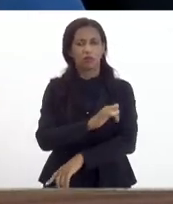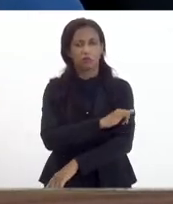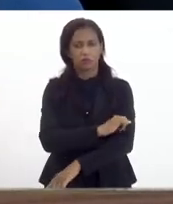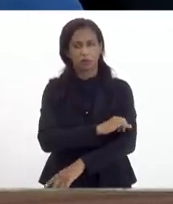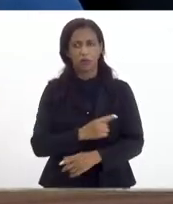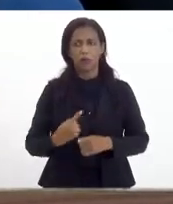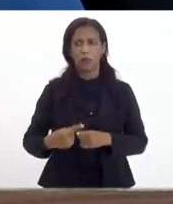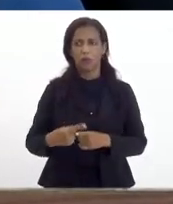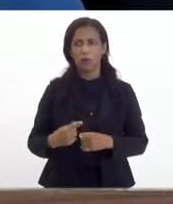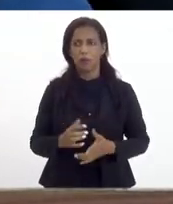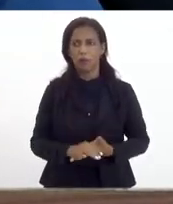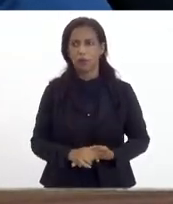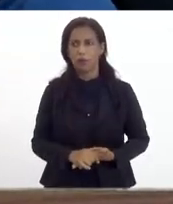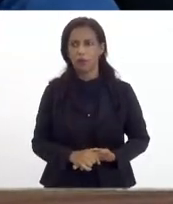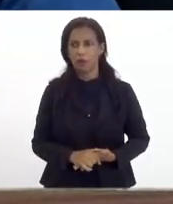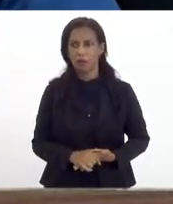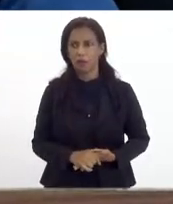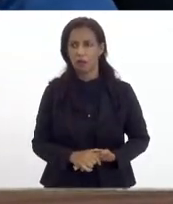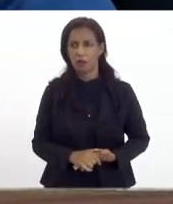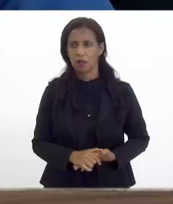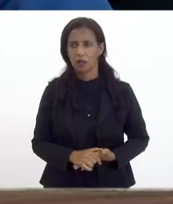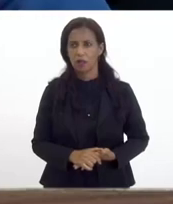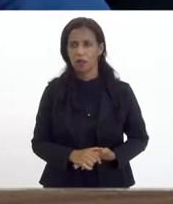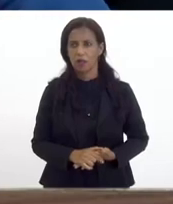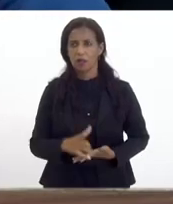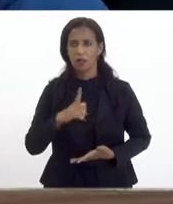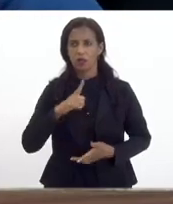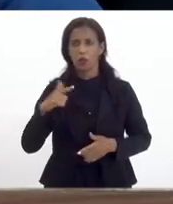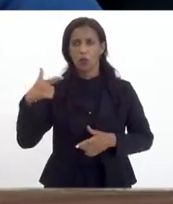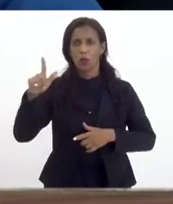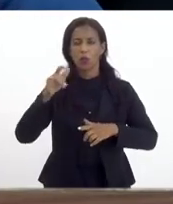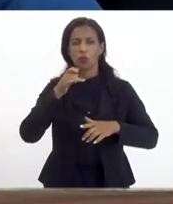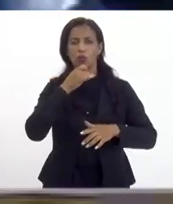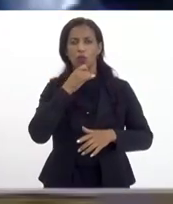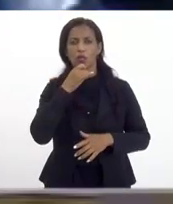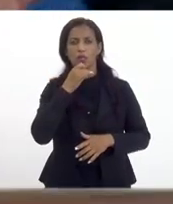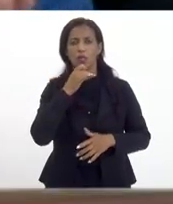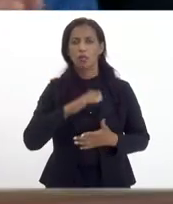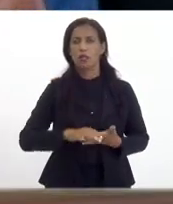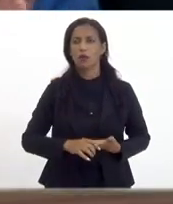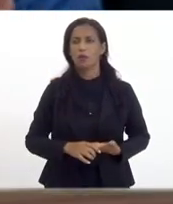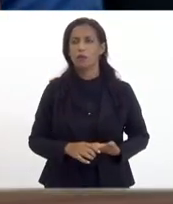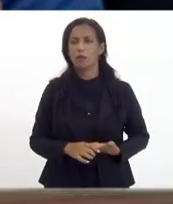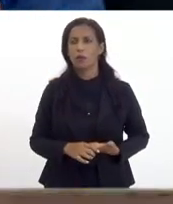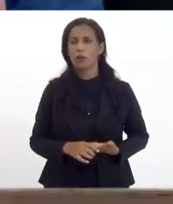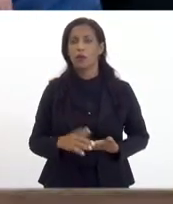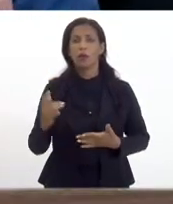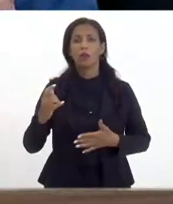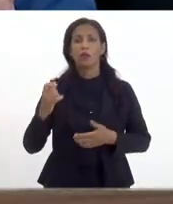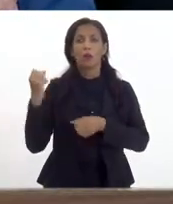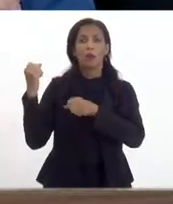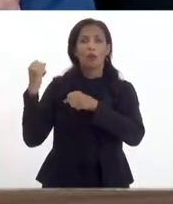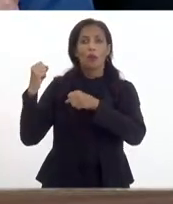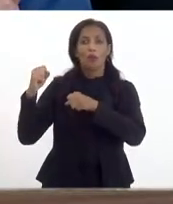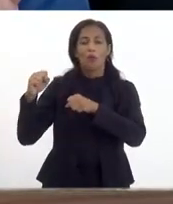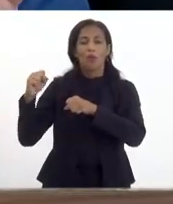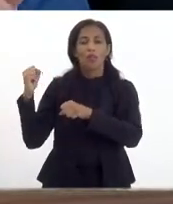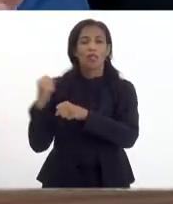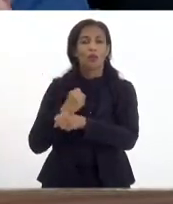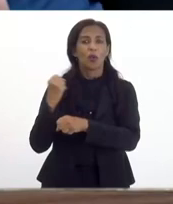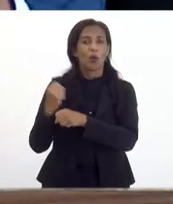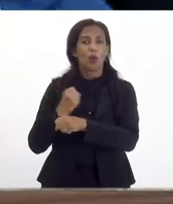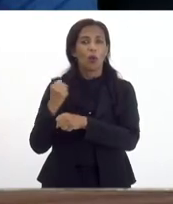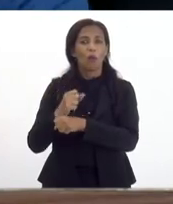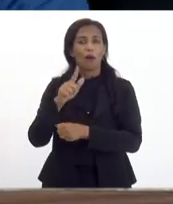porque esse é o exemplo da ferrovia mas temos outros exemplos eles estão quebrando o Galeão Galeão que pode gerar